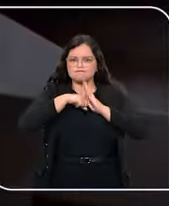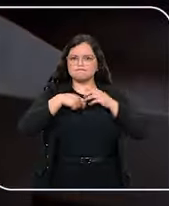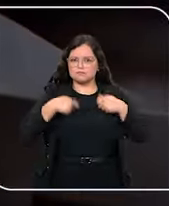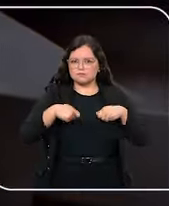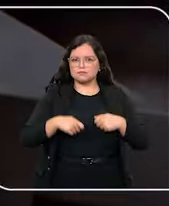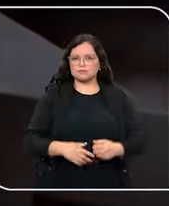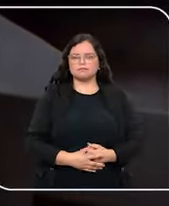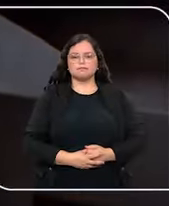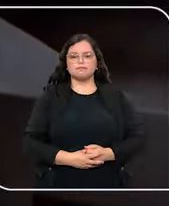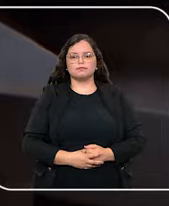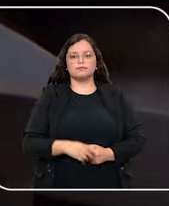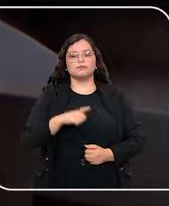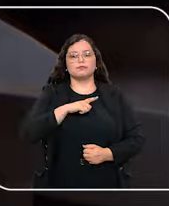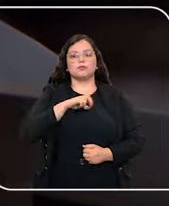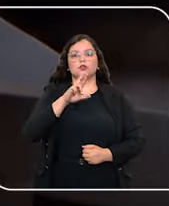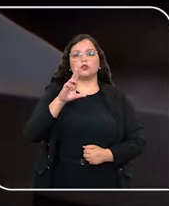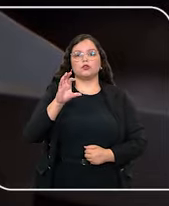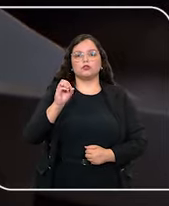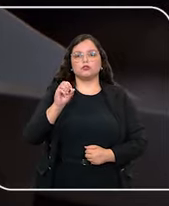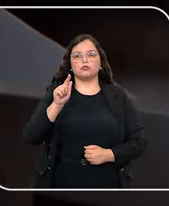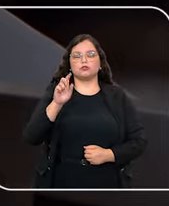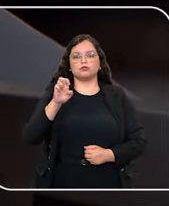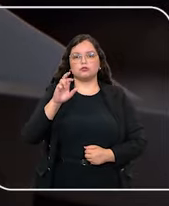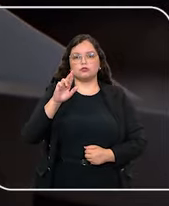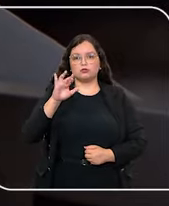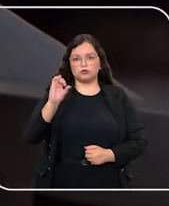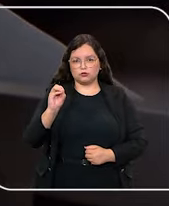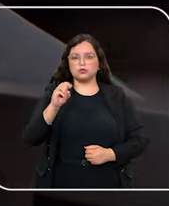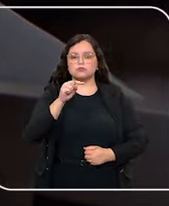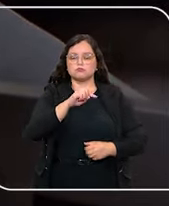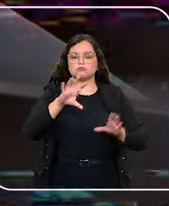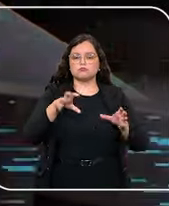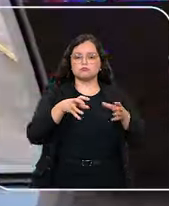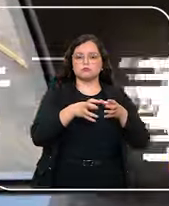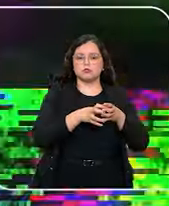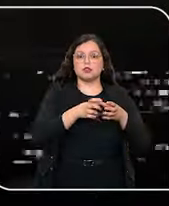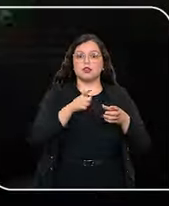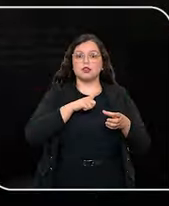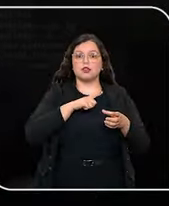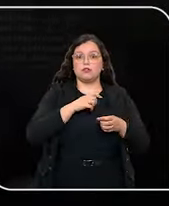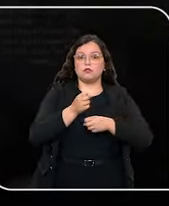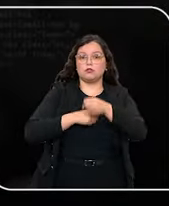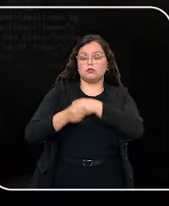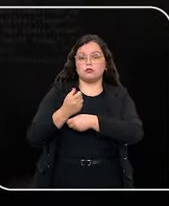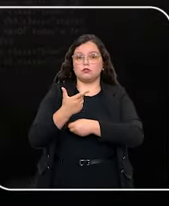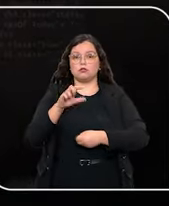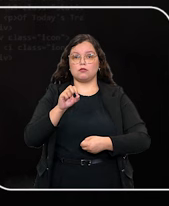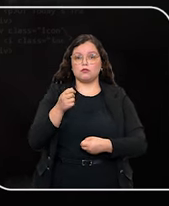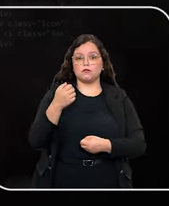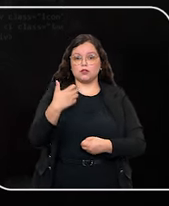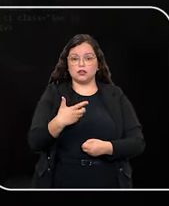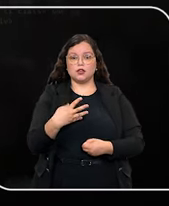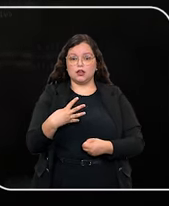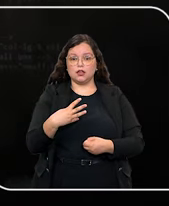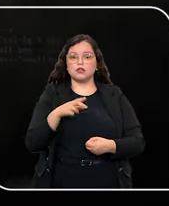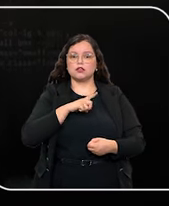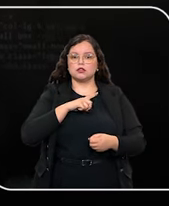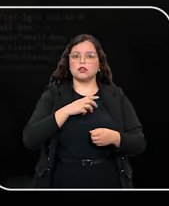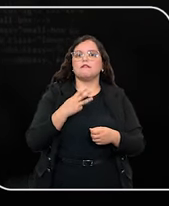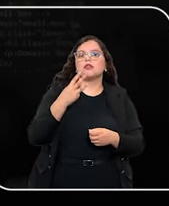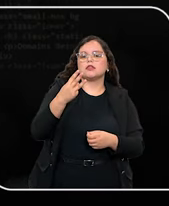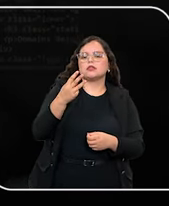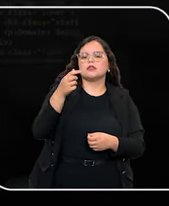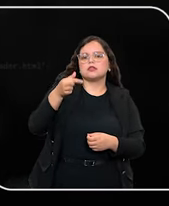divulgados pelo gabinete do ministro Rogério Schietti Cruz mostram que em 2023, das 377 decisões do STJ que